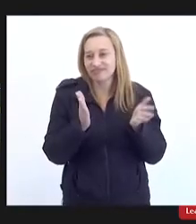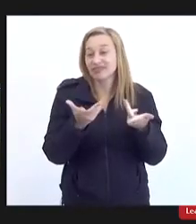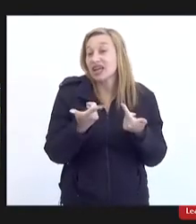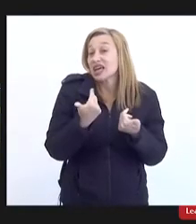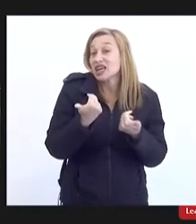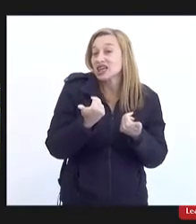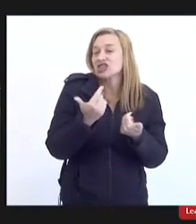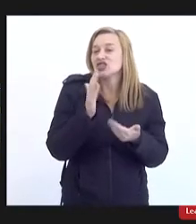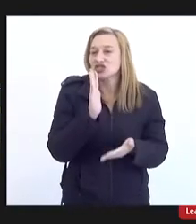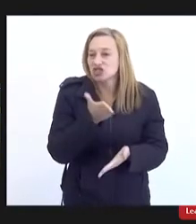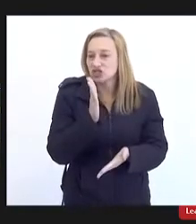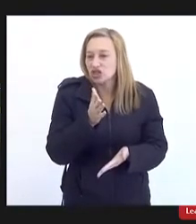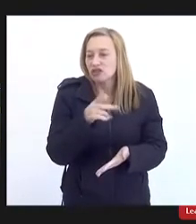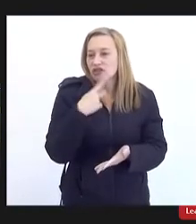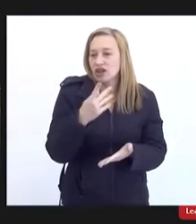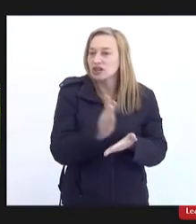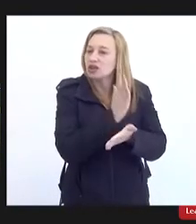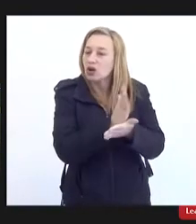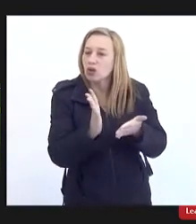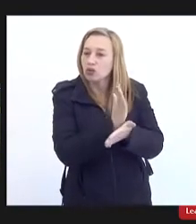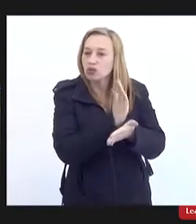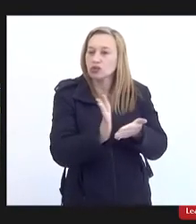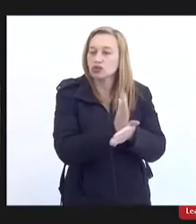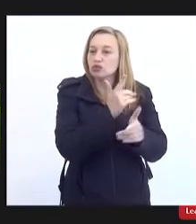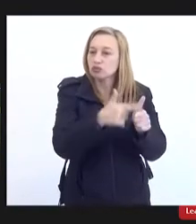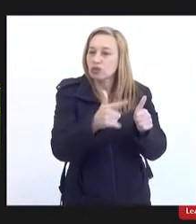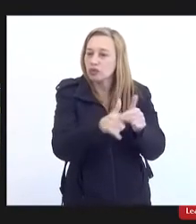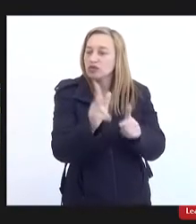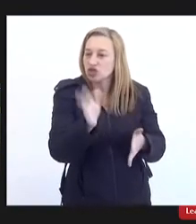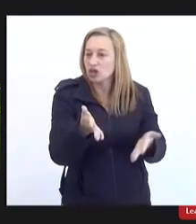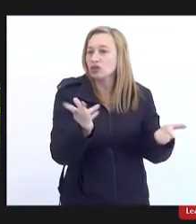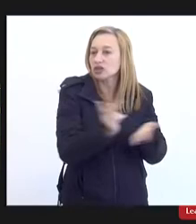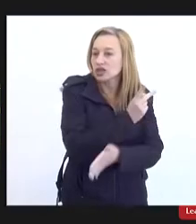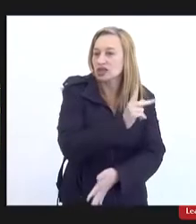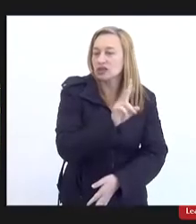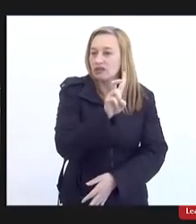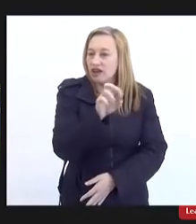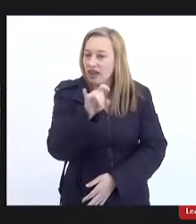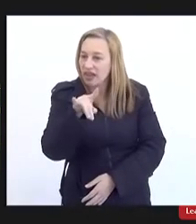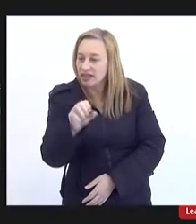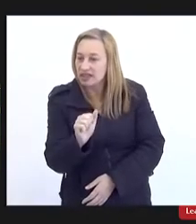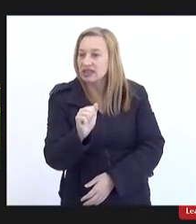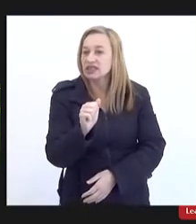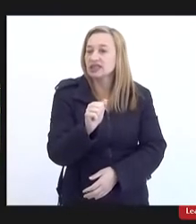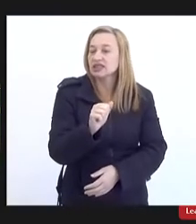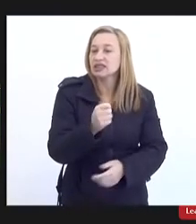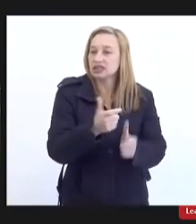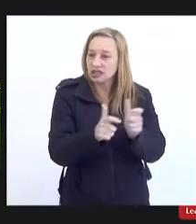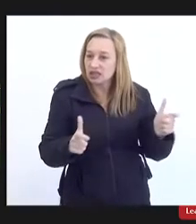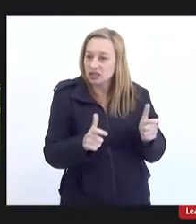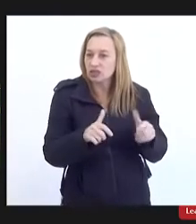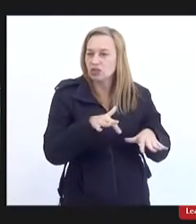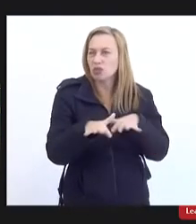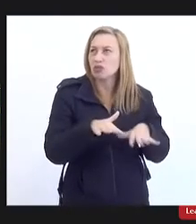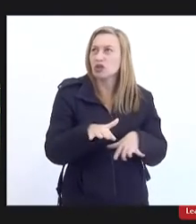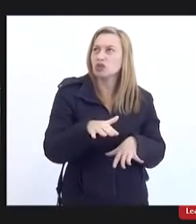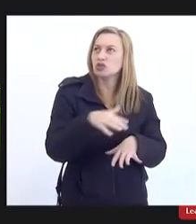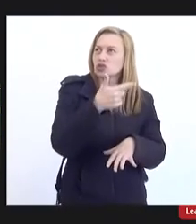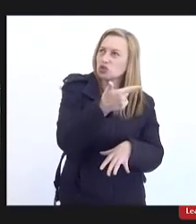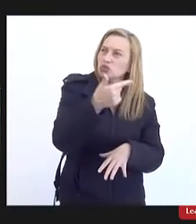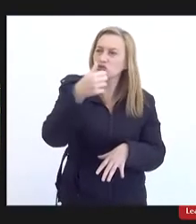gente vem atravessando em Valença ao longo de alguns anos houve um movimento começa basicamente em 2009